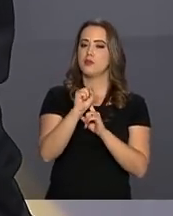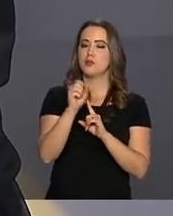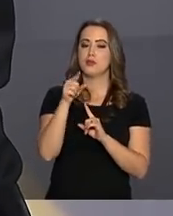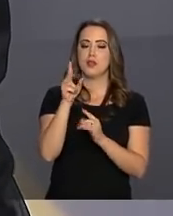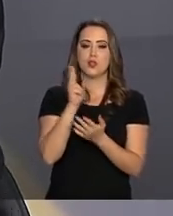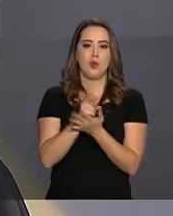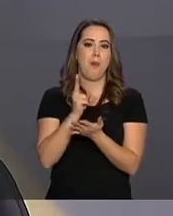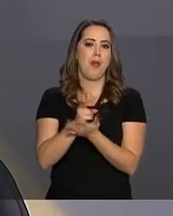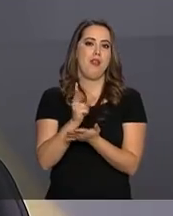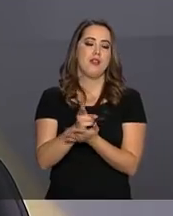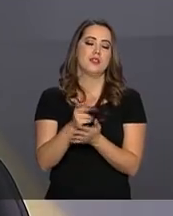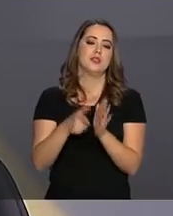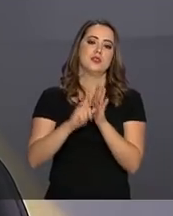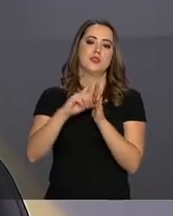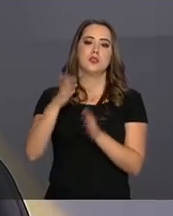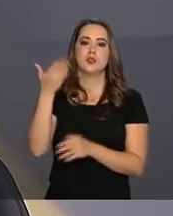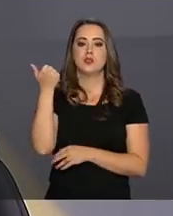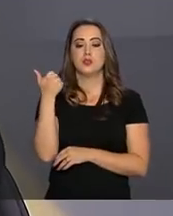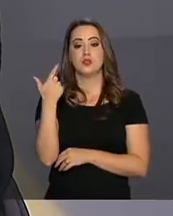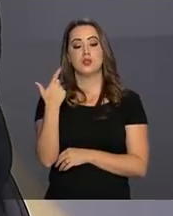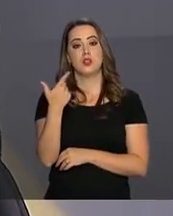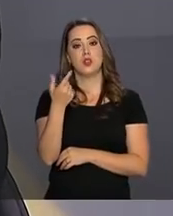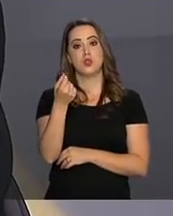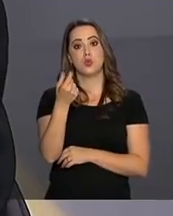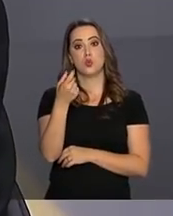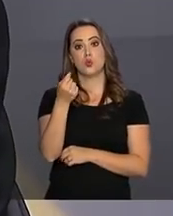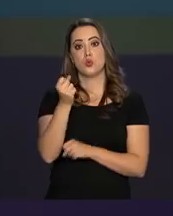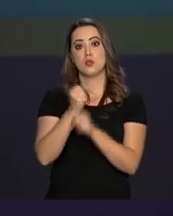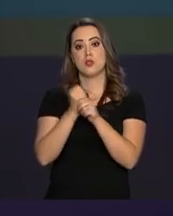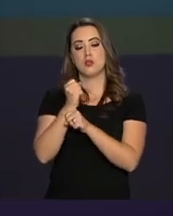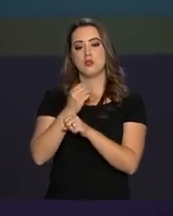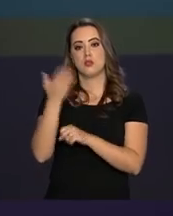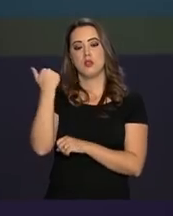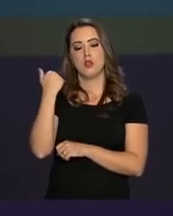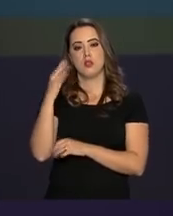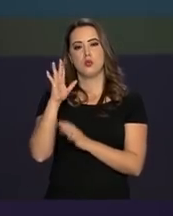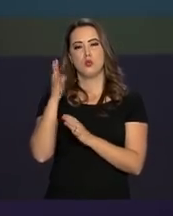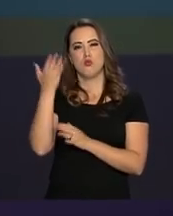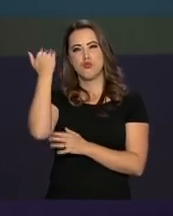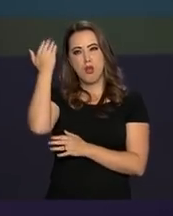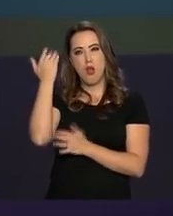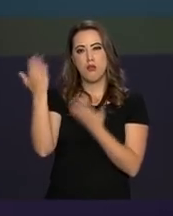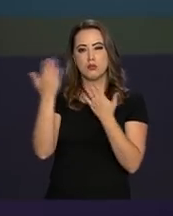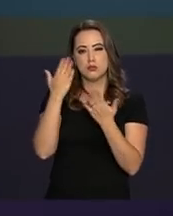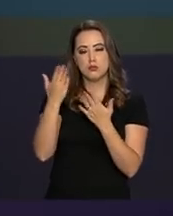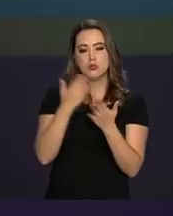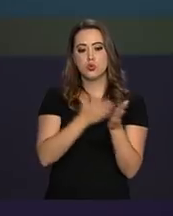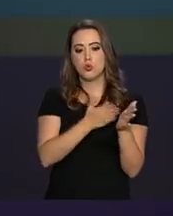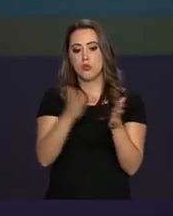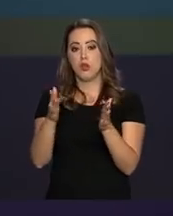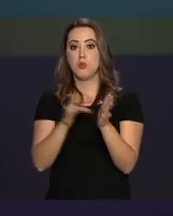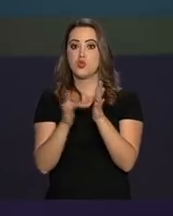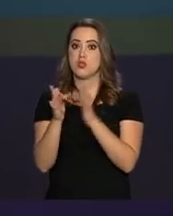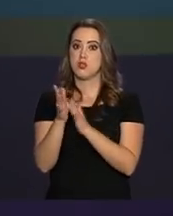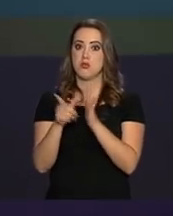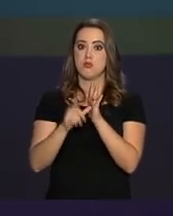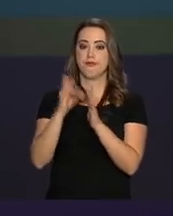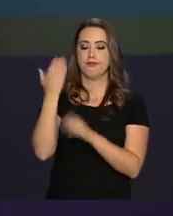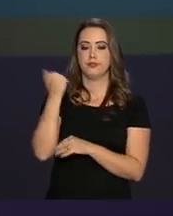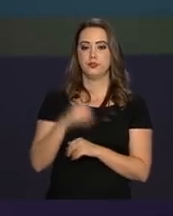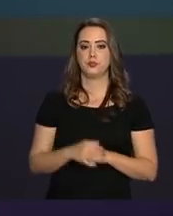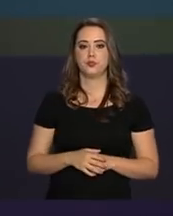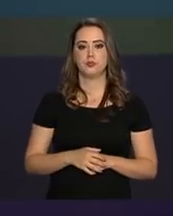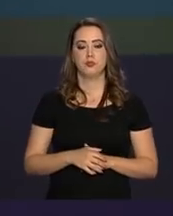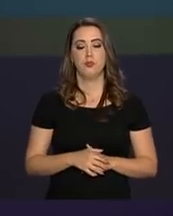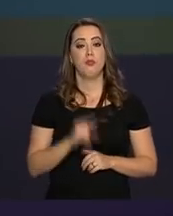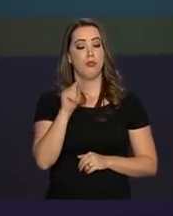desde antes do ano 200 antes de Cristo. Agora, professor, só para a gente passar para uma